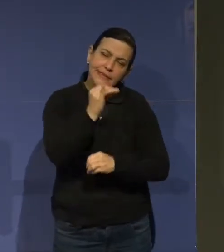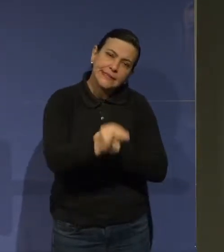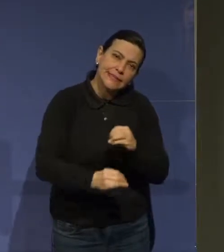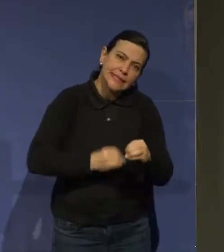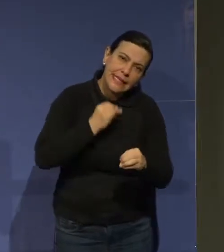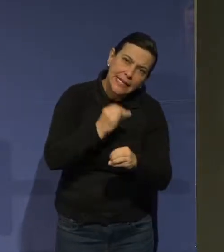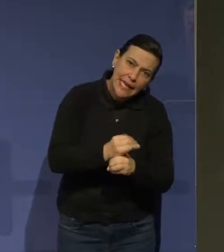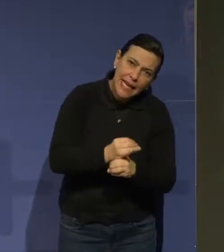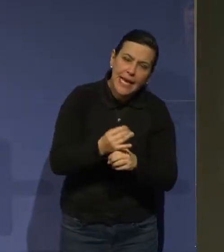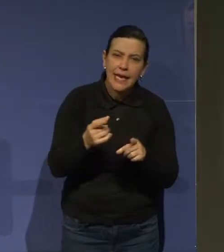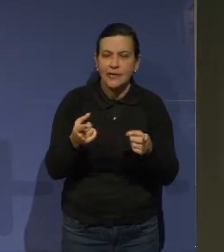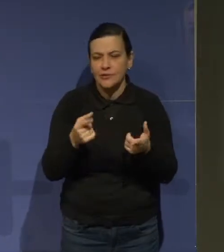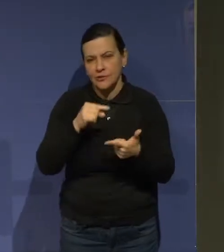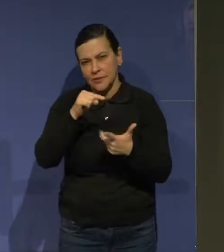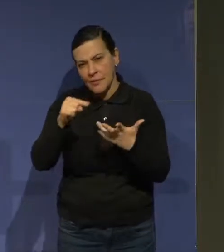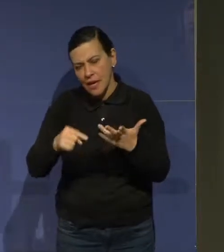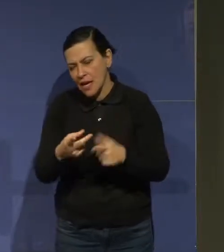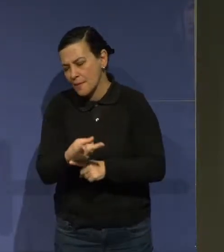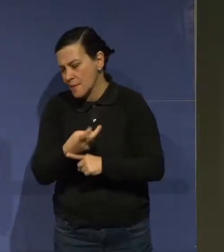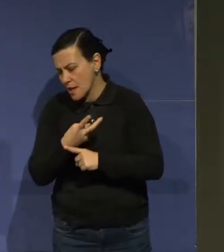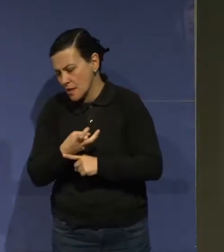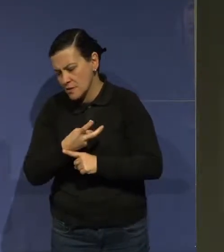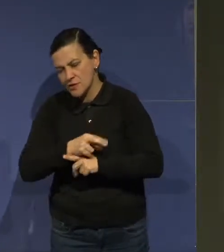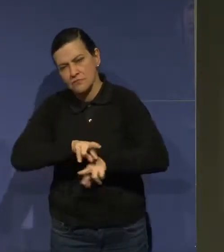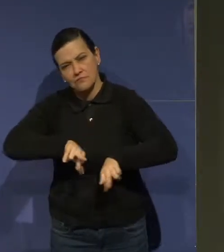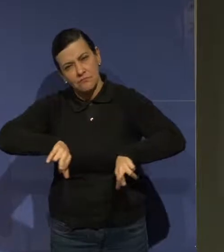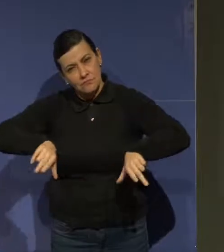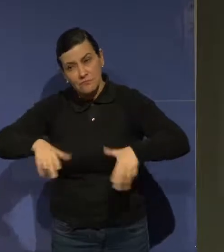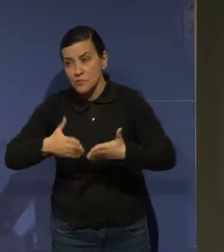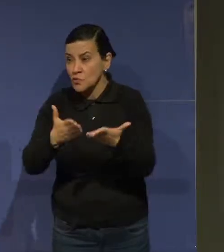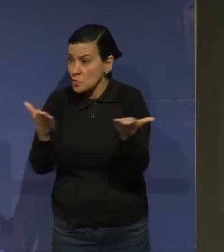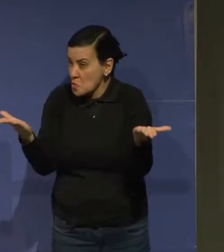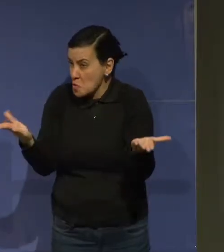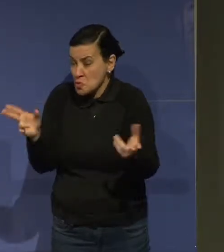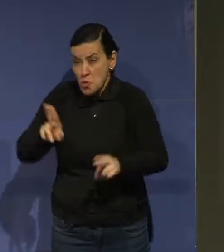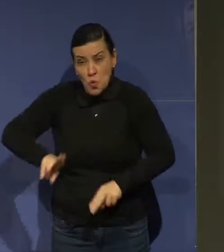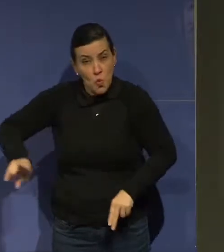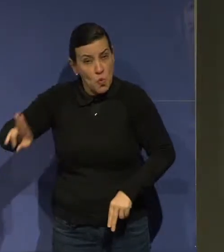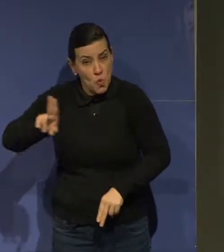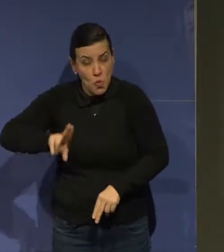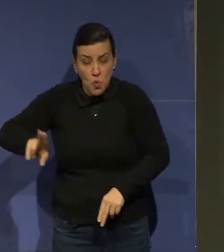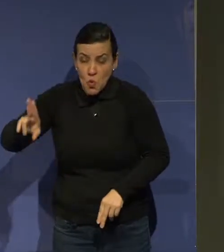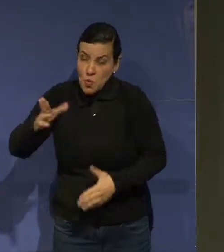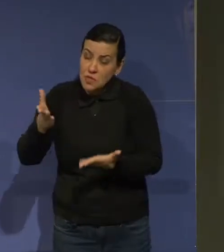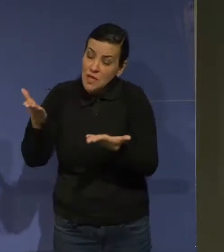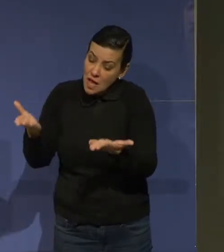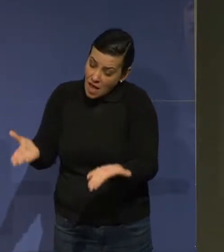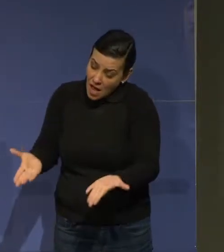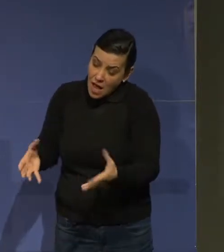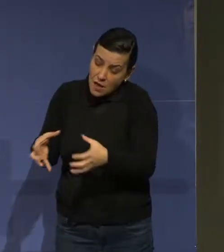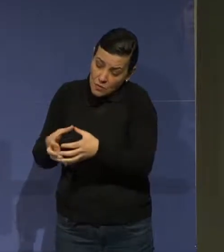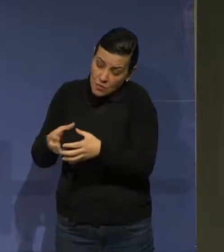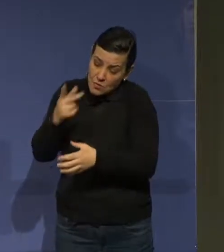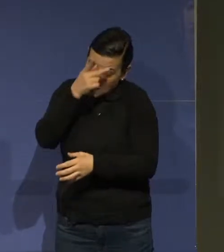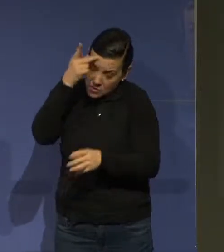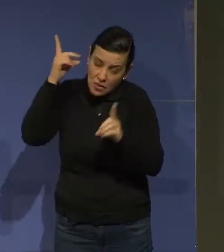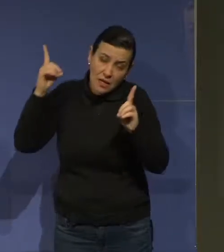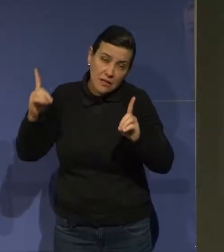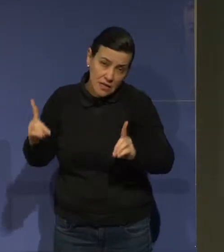os sites, os aplicativos, tem na vida de todo mundo, em especial na vida das pessoas com deficiência.